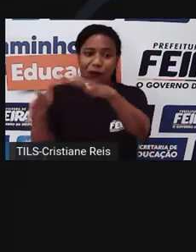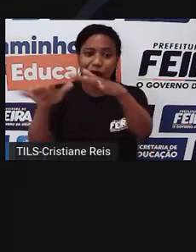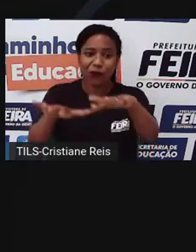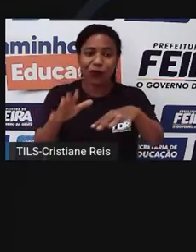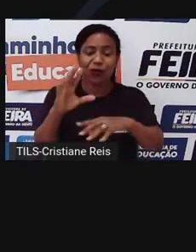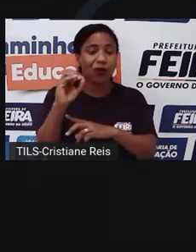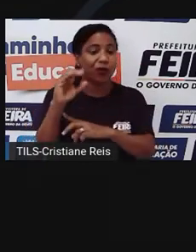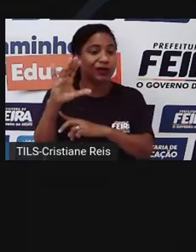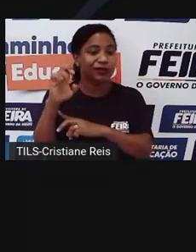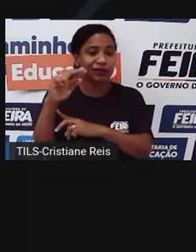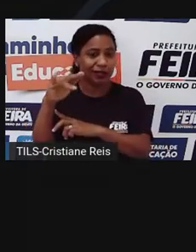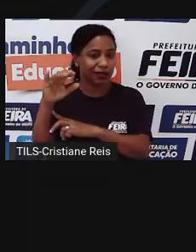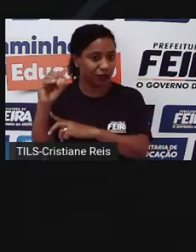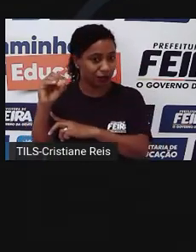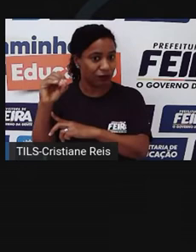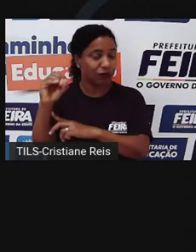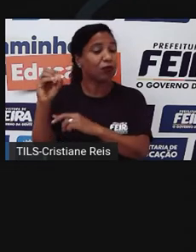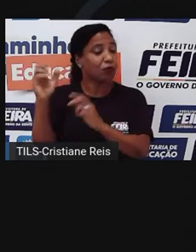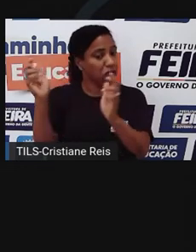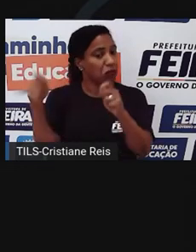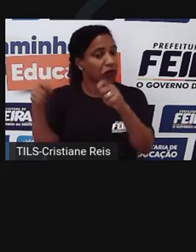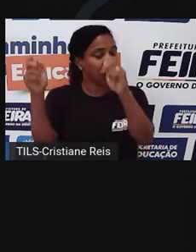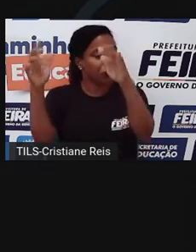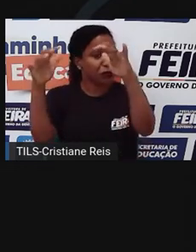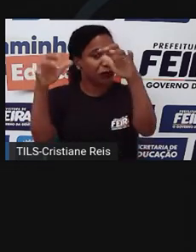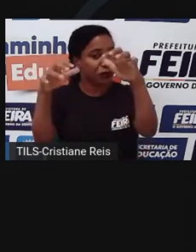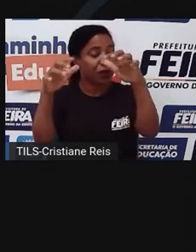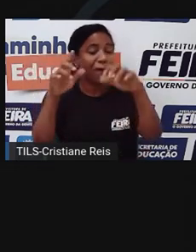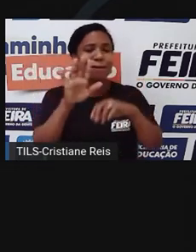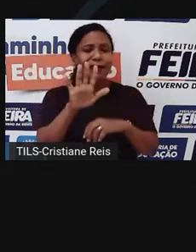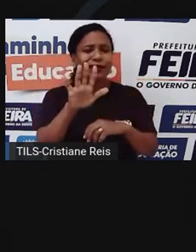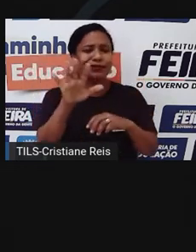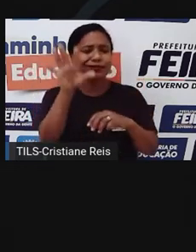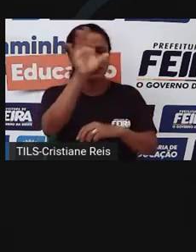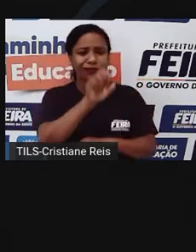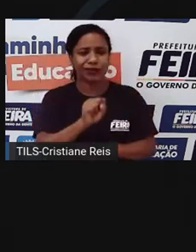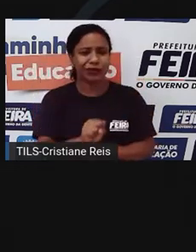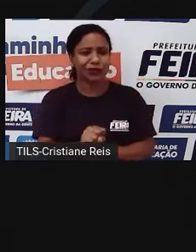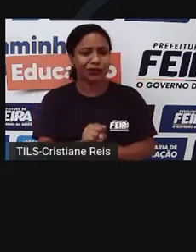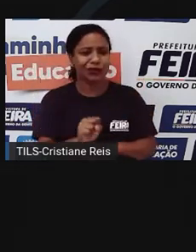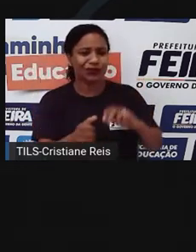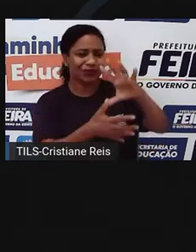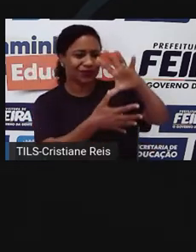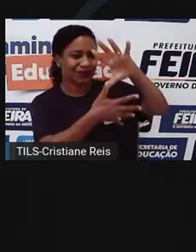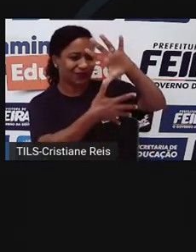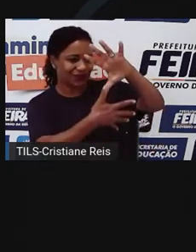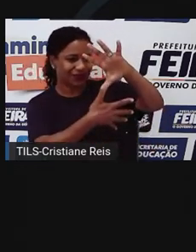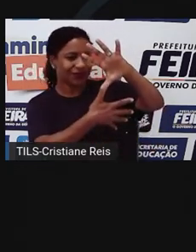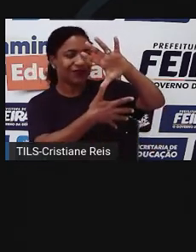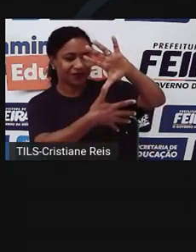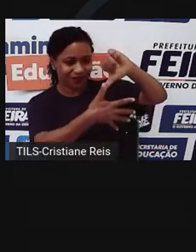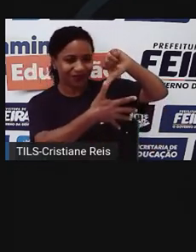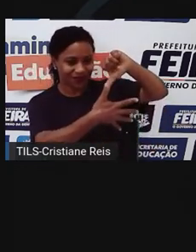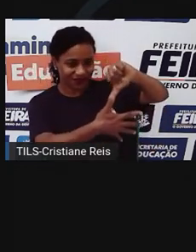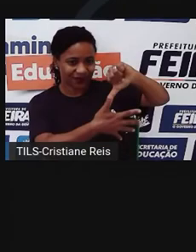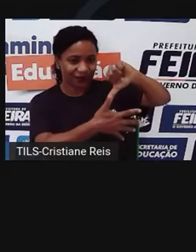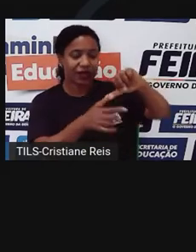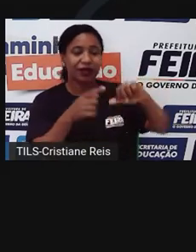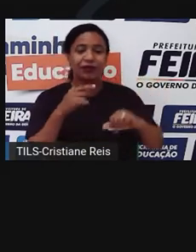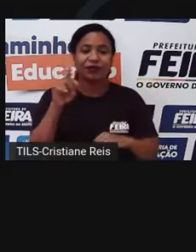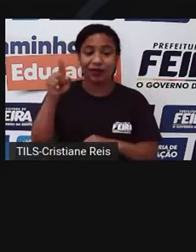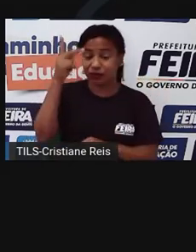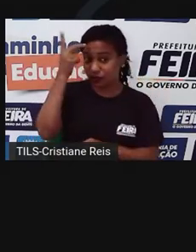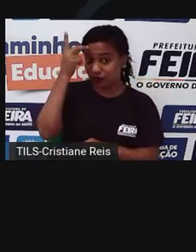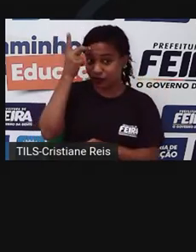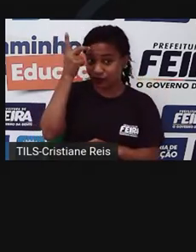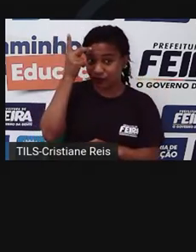na América do Sul, a região que a gente pode chamar de quadrilátero, Coiabão Norte, Buenos Aires Sul, São Paulo no leste e a Cordilheira dos Andres no oeste, é uma